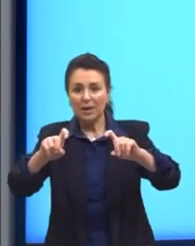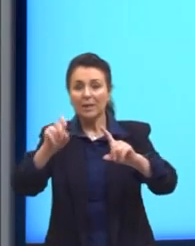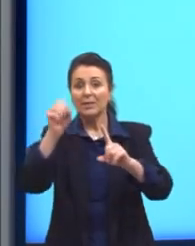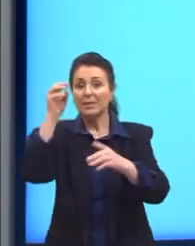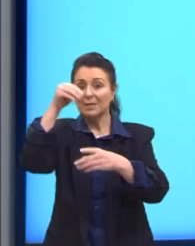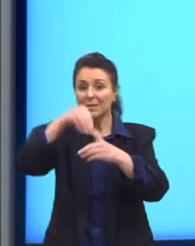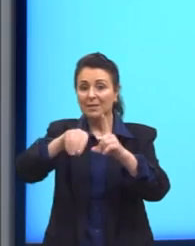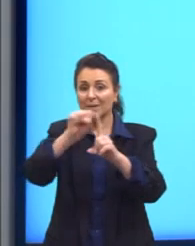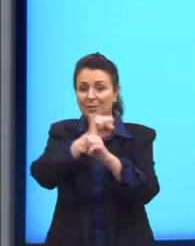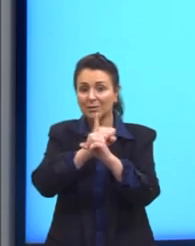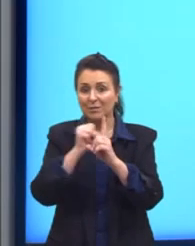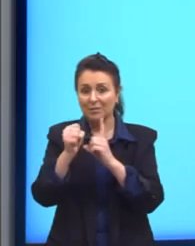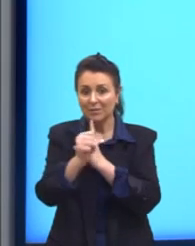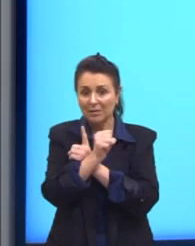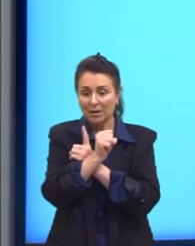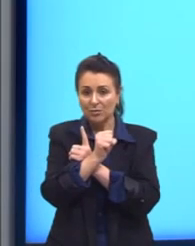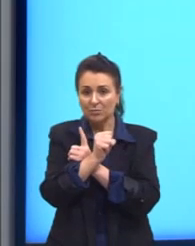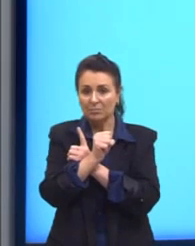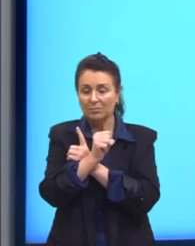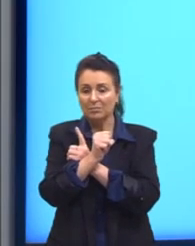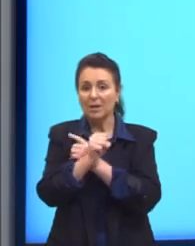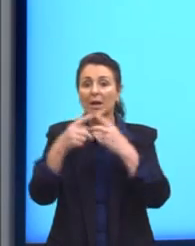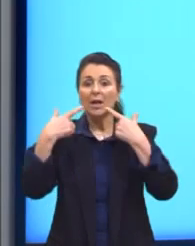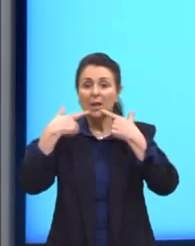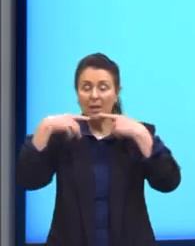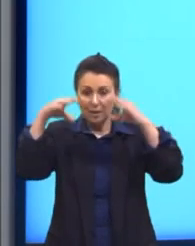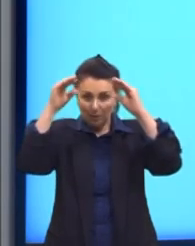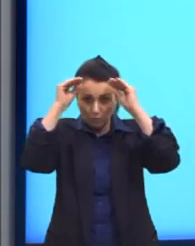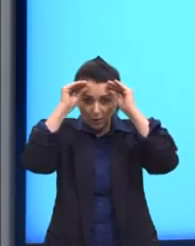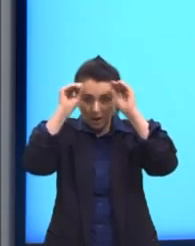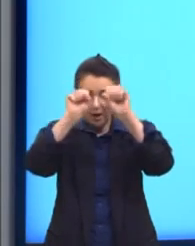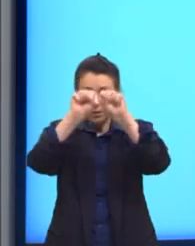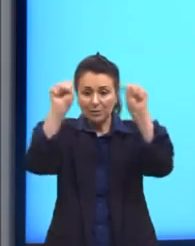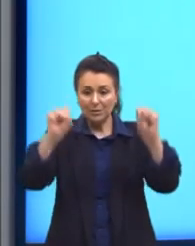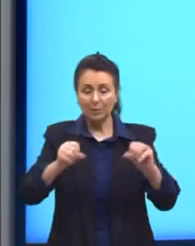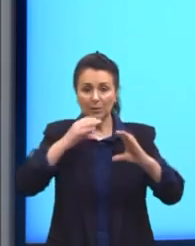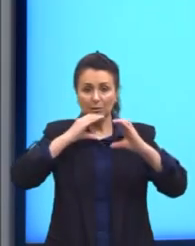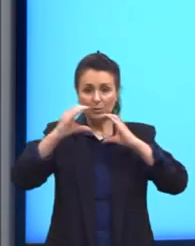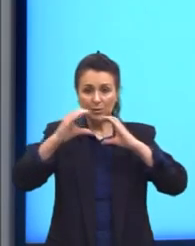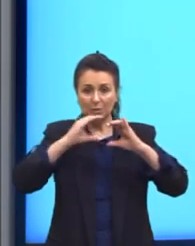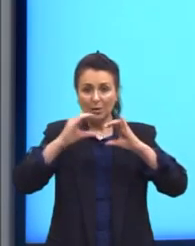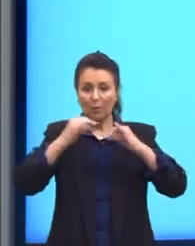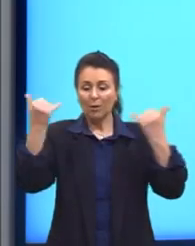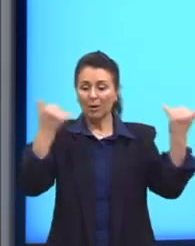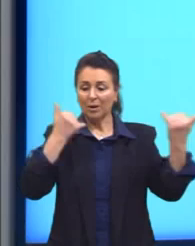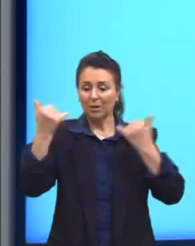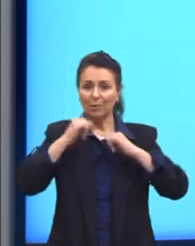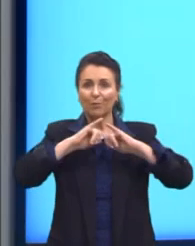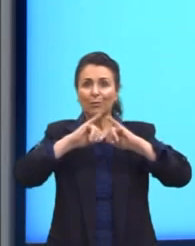que são feitos das linguagens e dos sistemas de comunicação e informação.